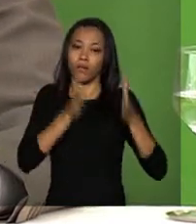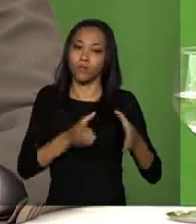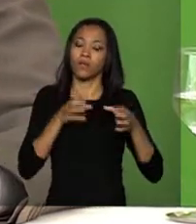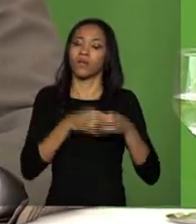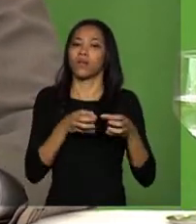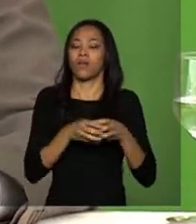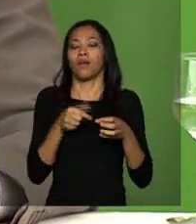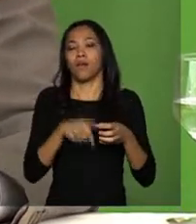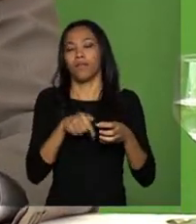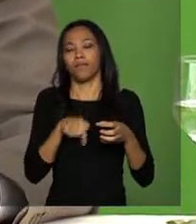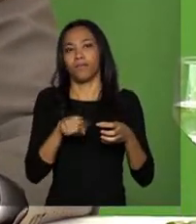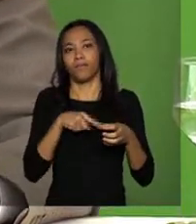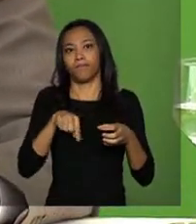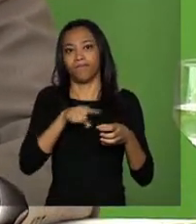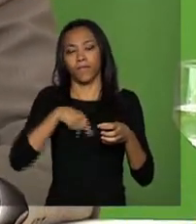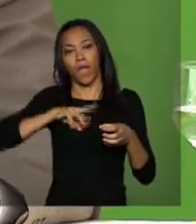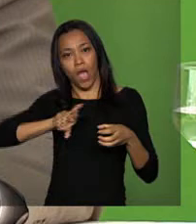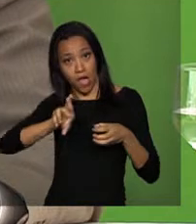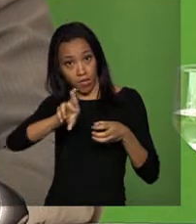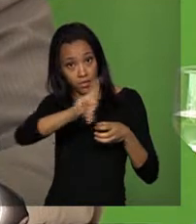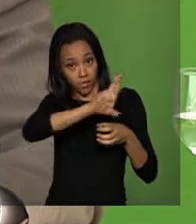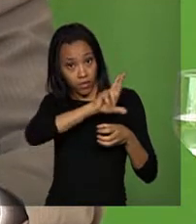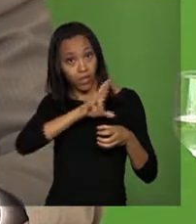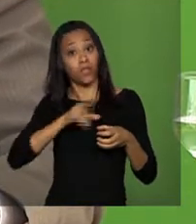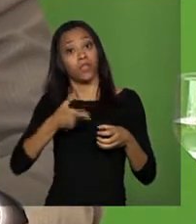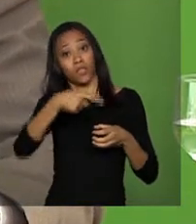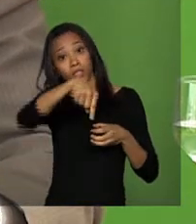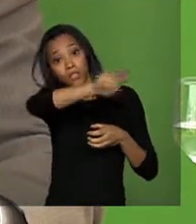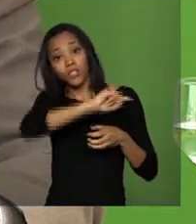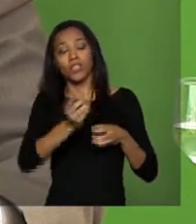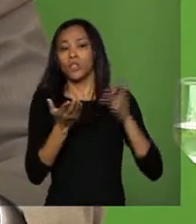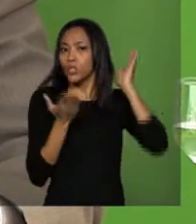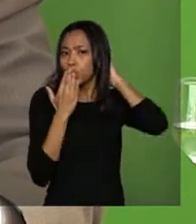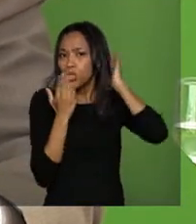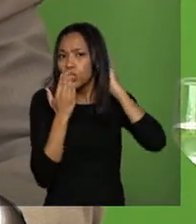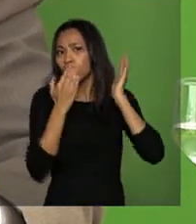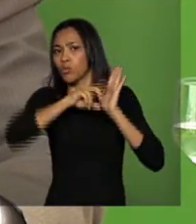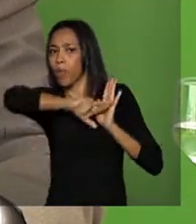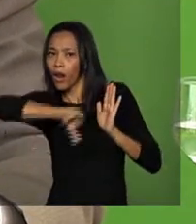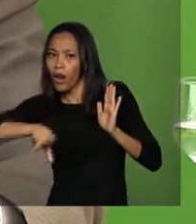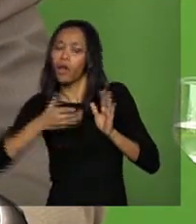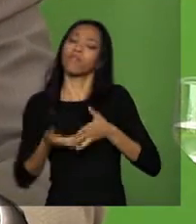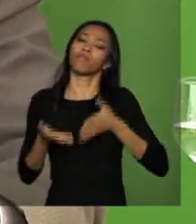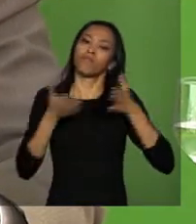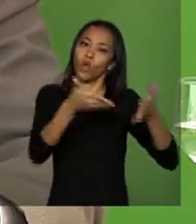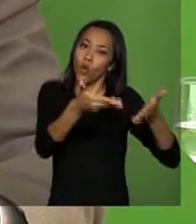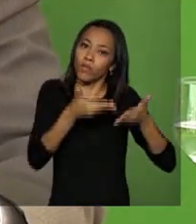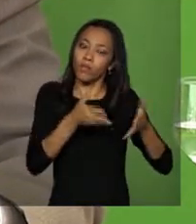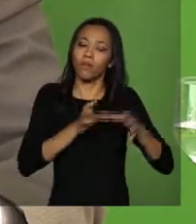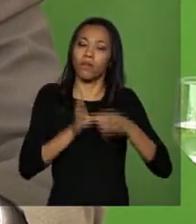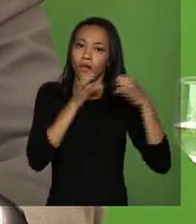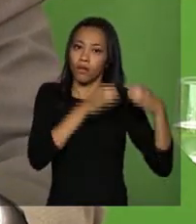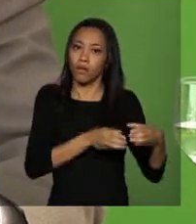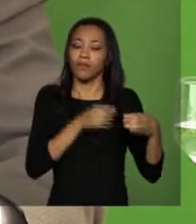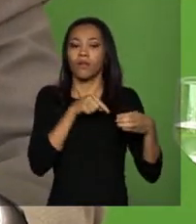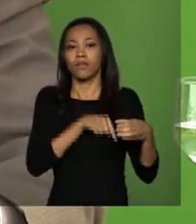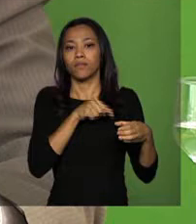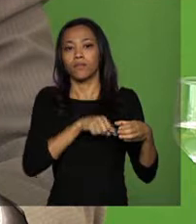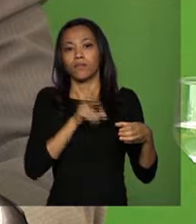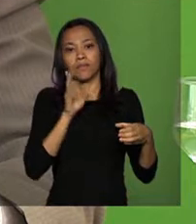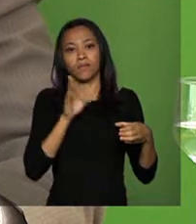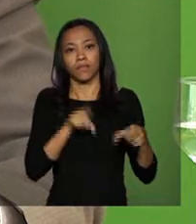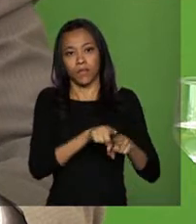as entidades ou os representantes das comunidades tradicionais e dos povos indígenas, o governo foi ouvido como foi ouvidos